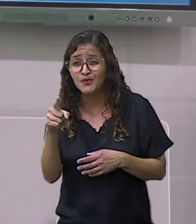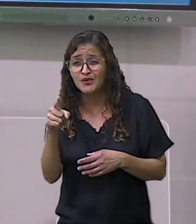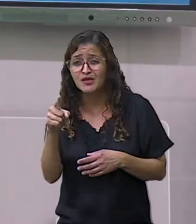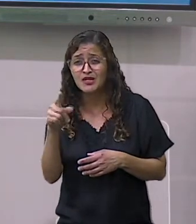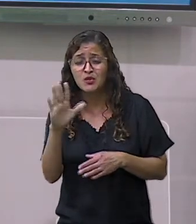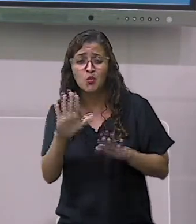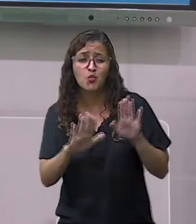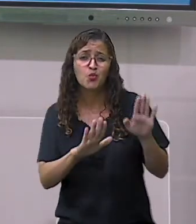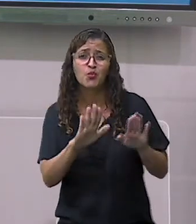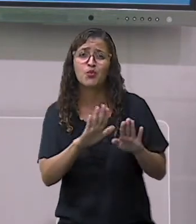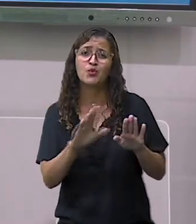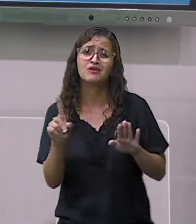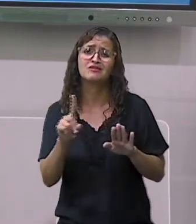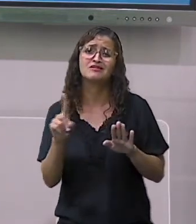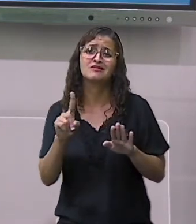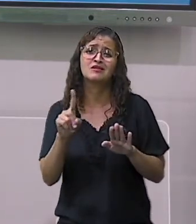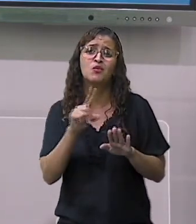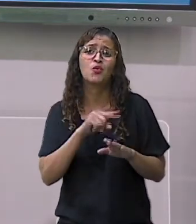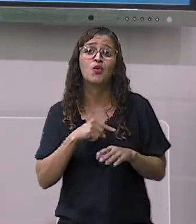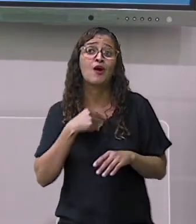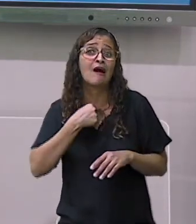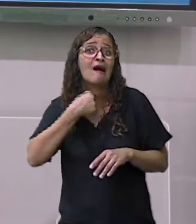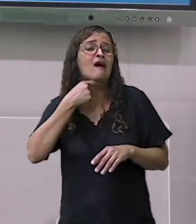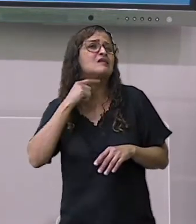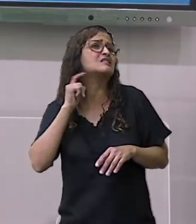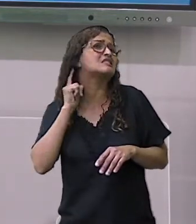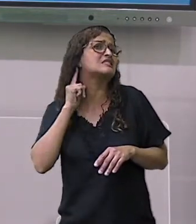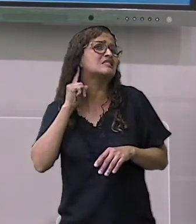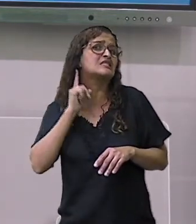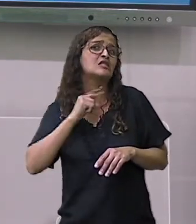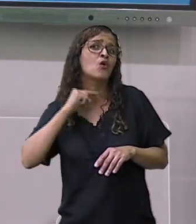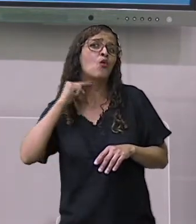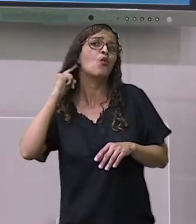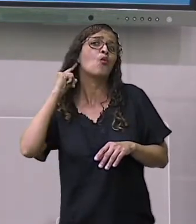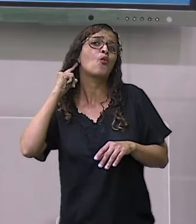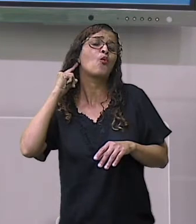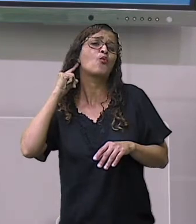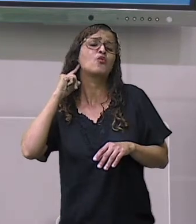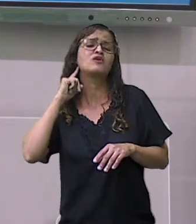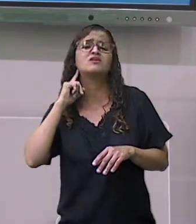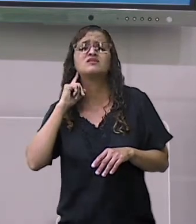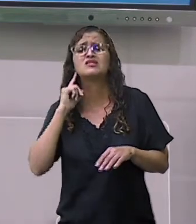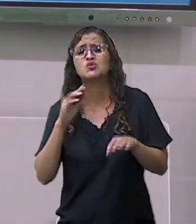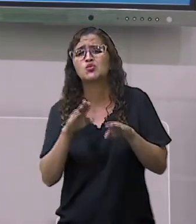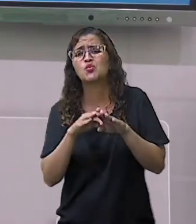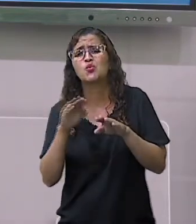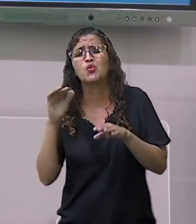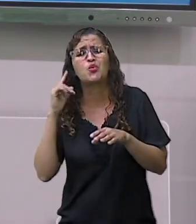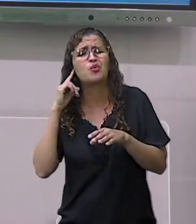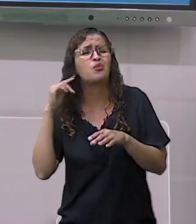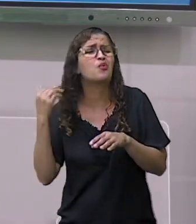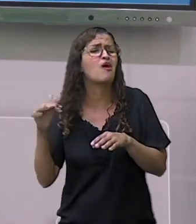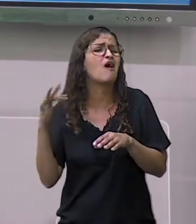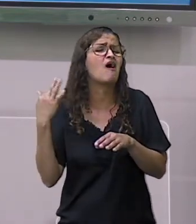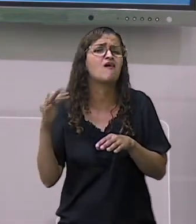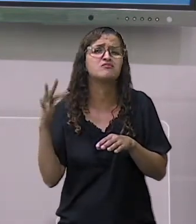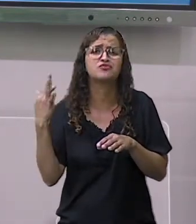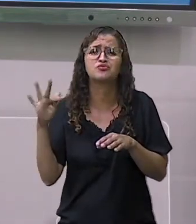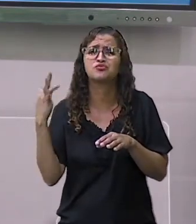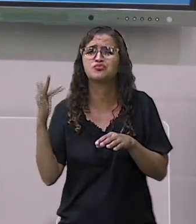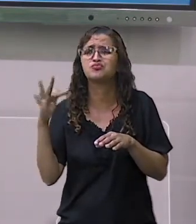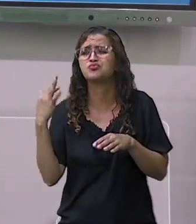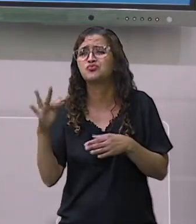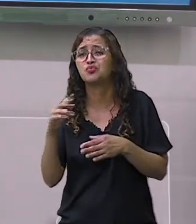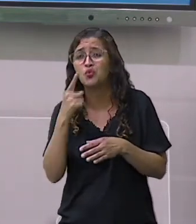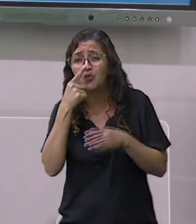passou o quê? Para o ouvido. Agora você tem uma dor de garganta e uma dor de ouvido. Por quê? Garganta,